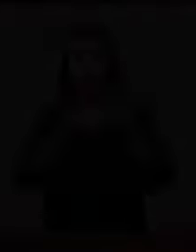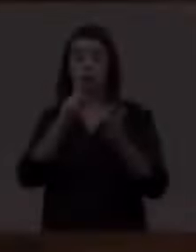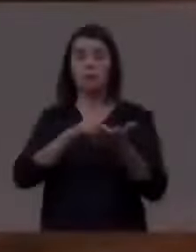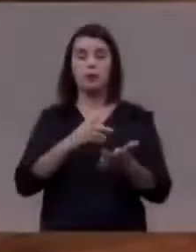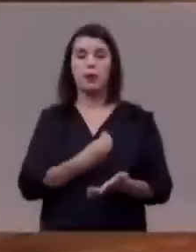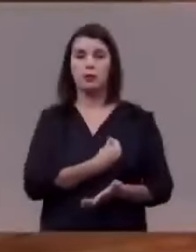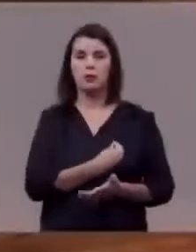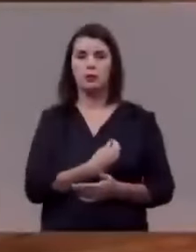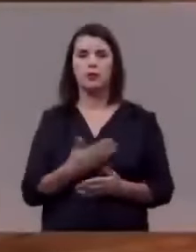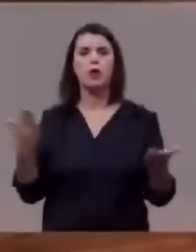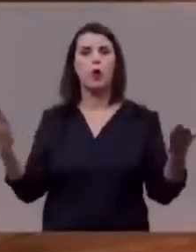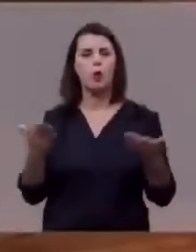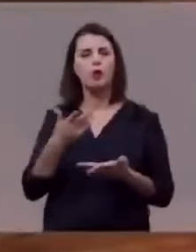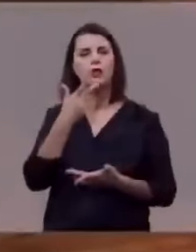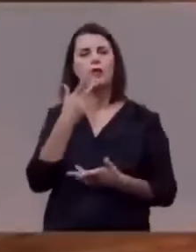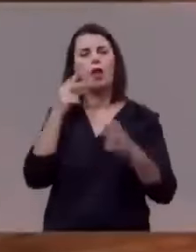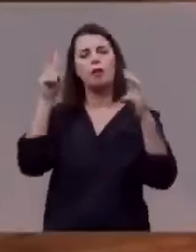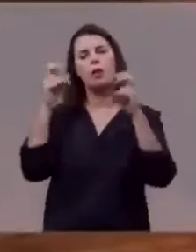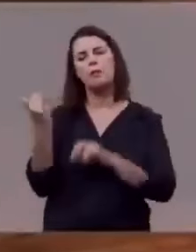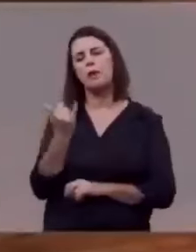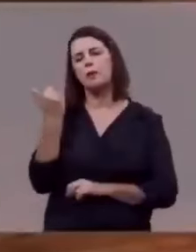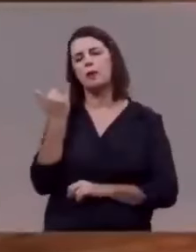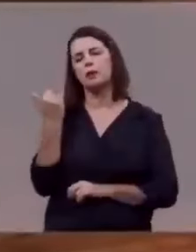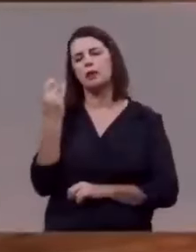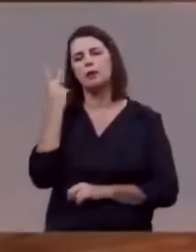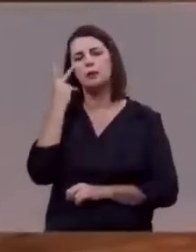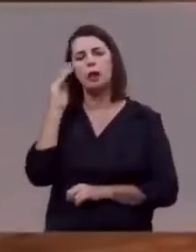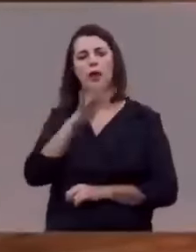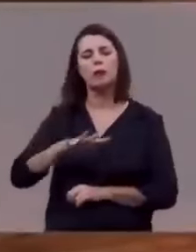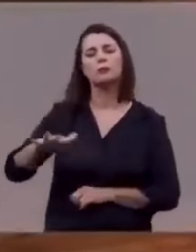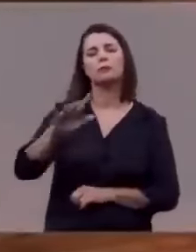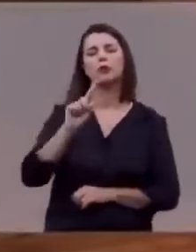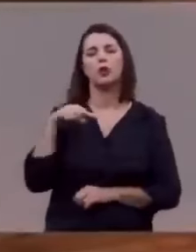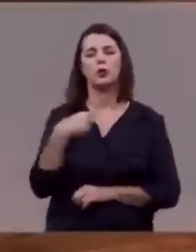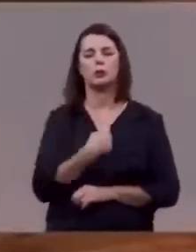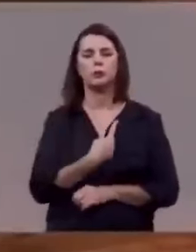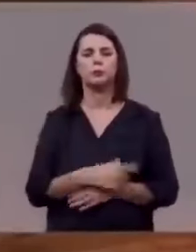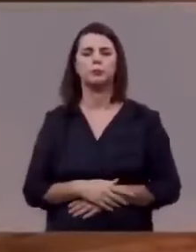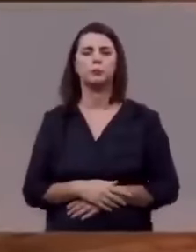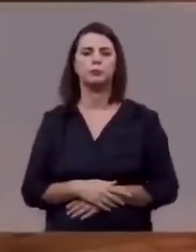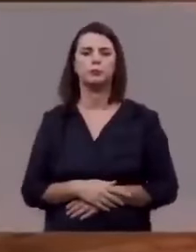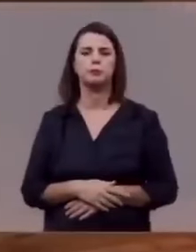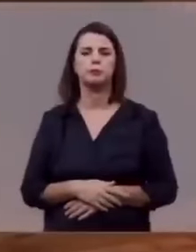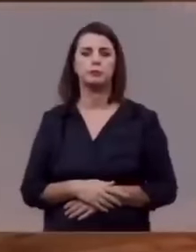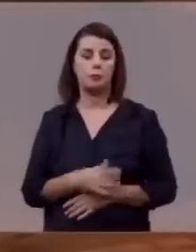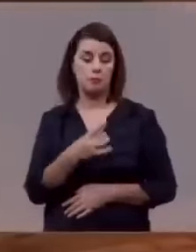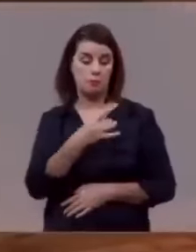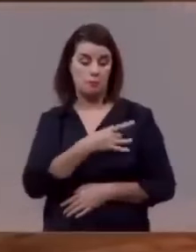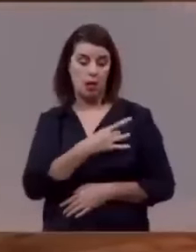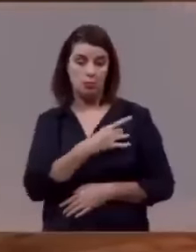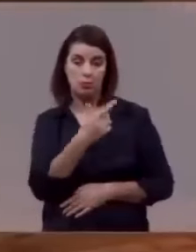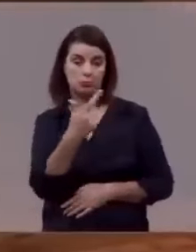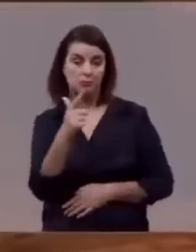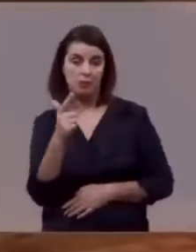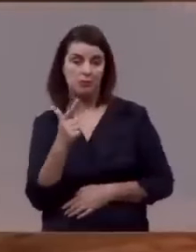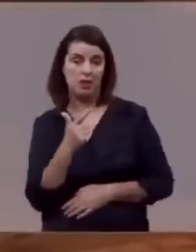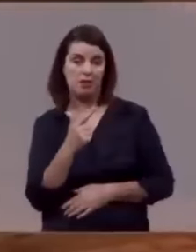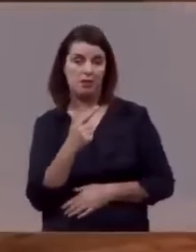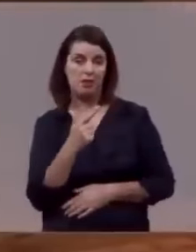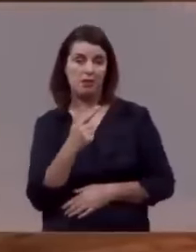Hoje eu quero tratar de um tema muito importante para todos nós. Não tenha medo,